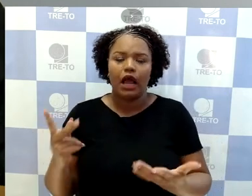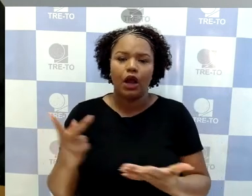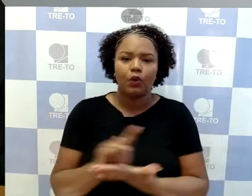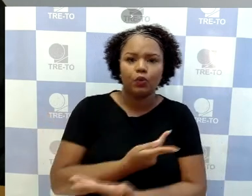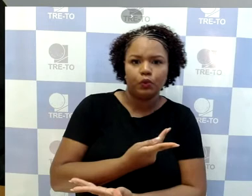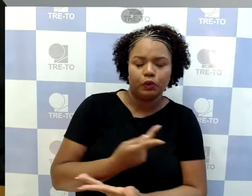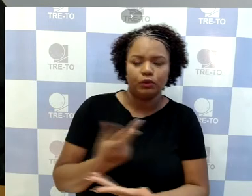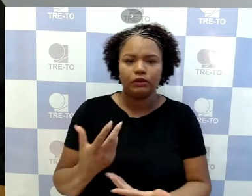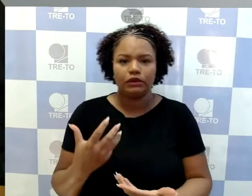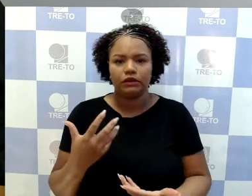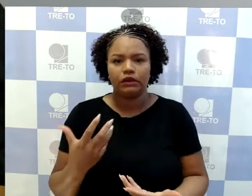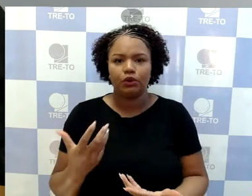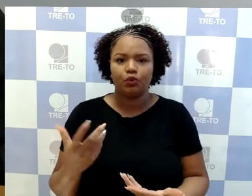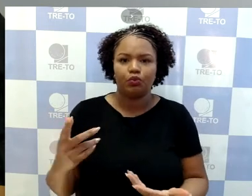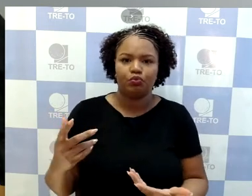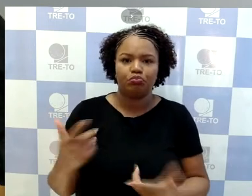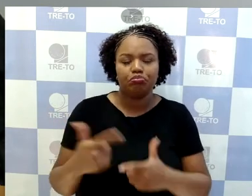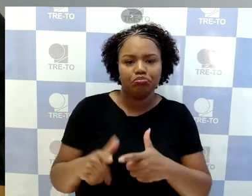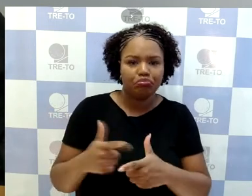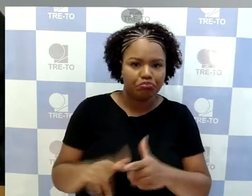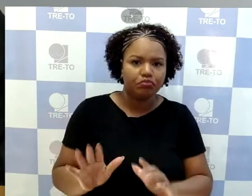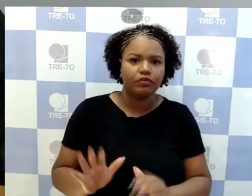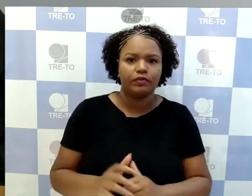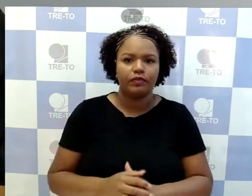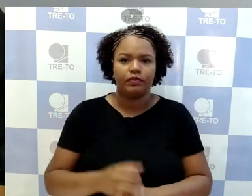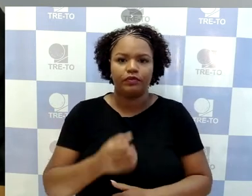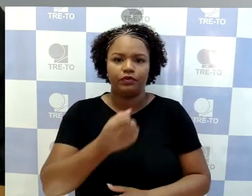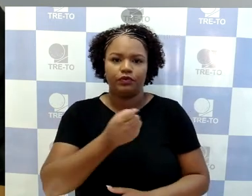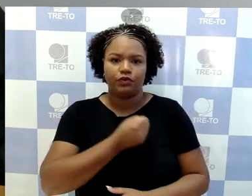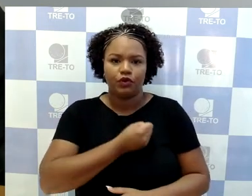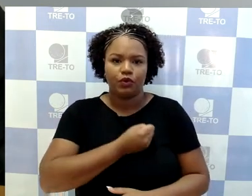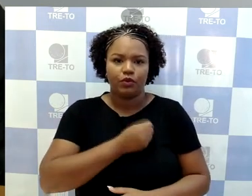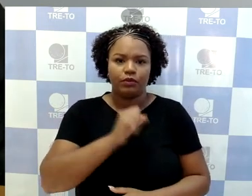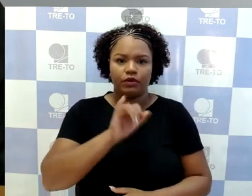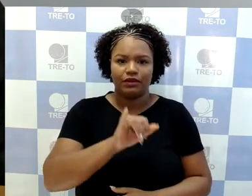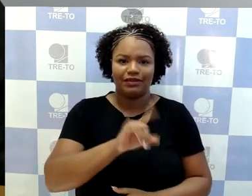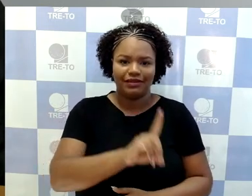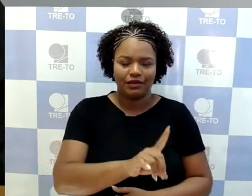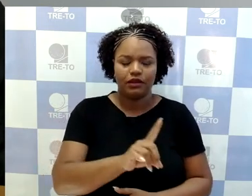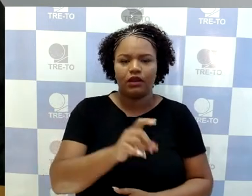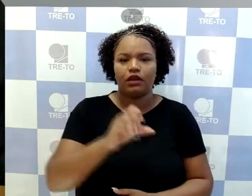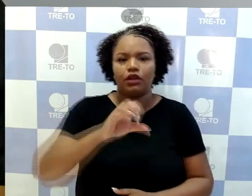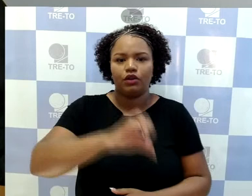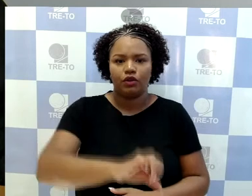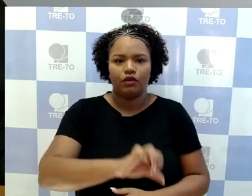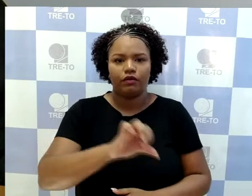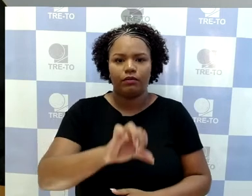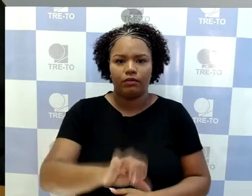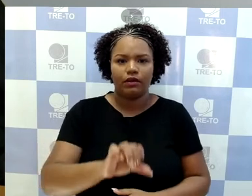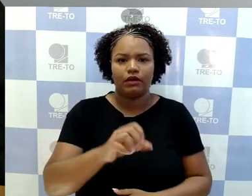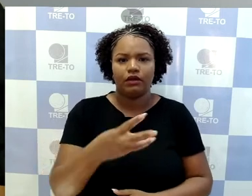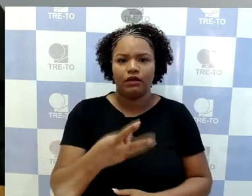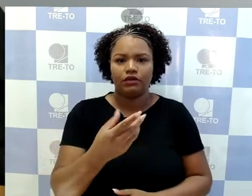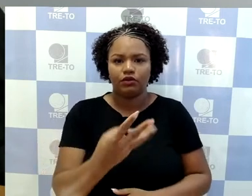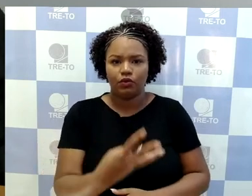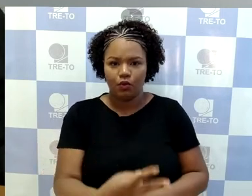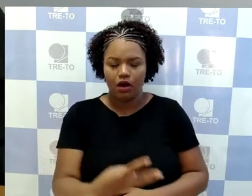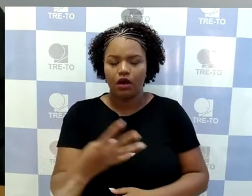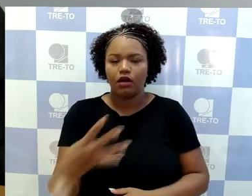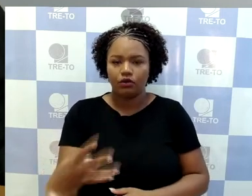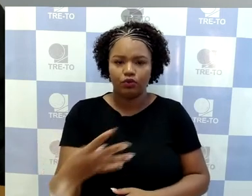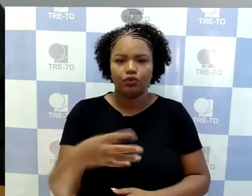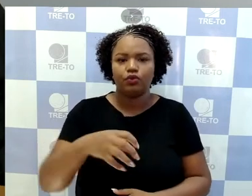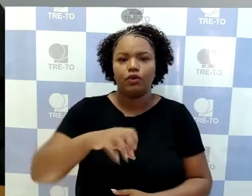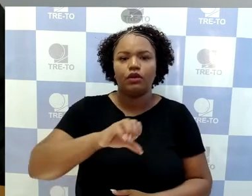9655524 e 9655535. Portanto, a questão aqui a ser observada é